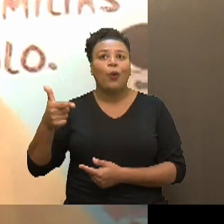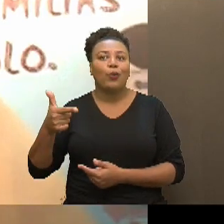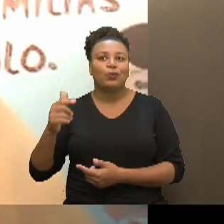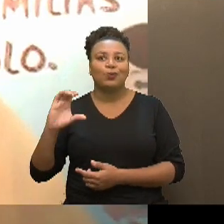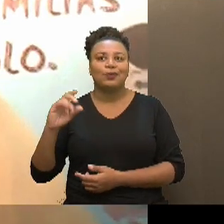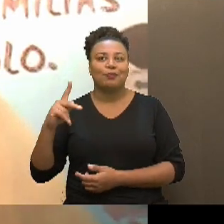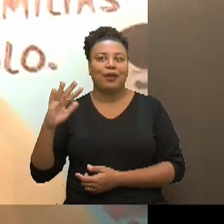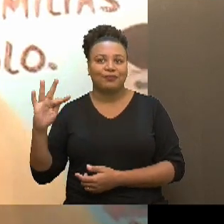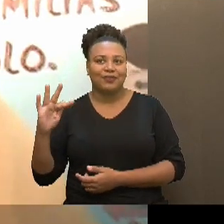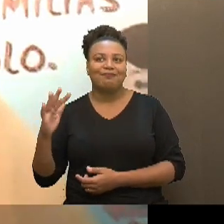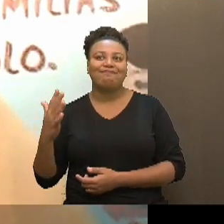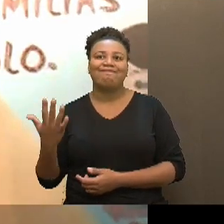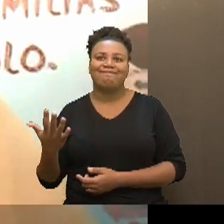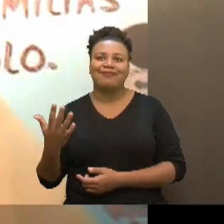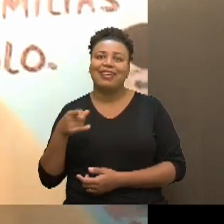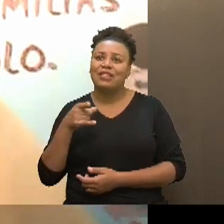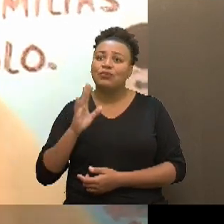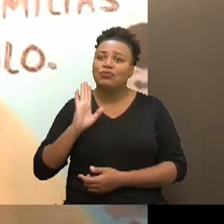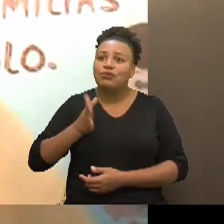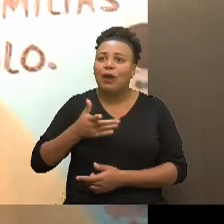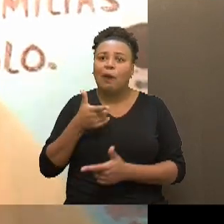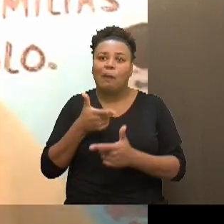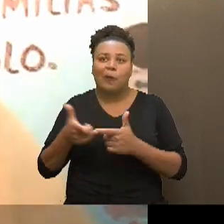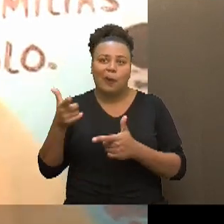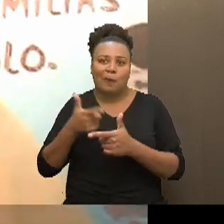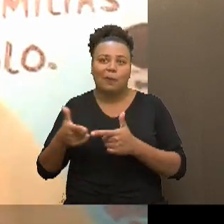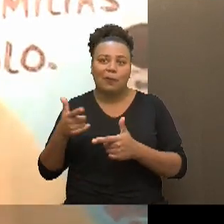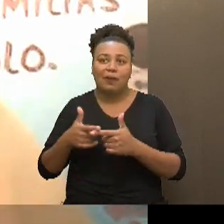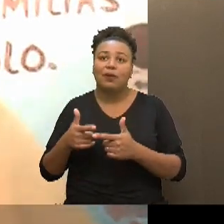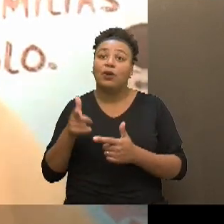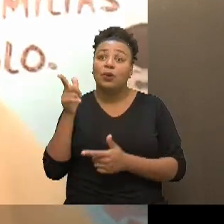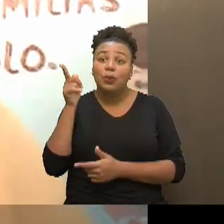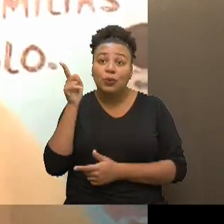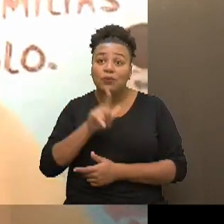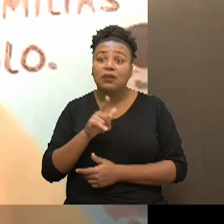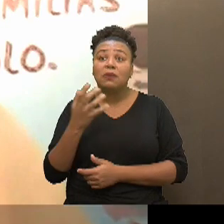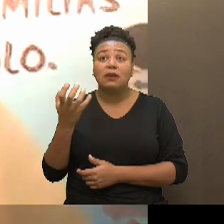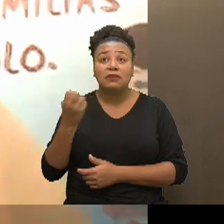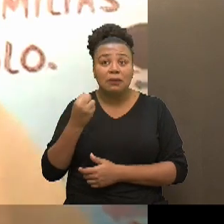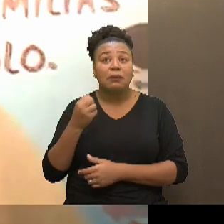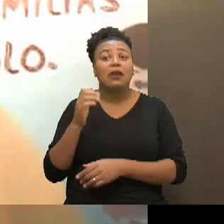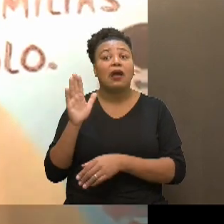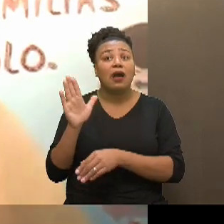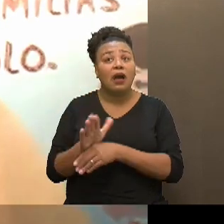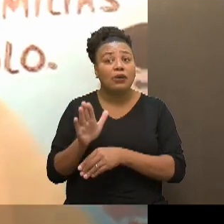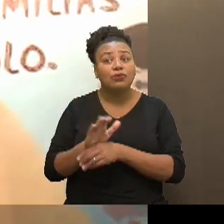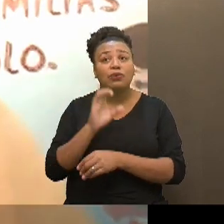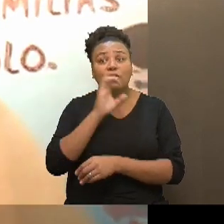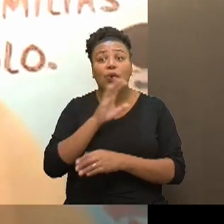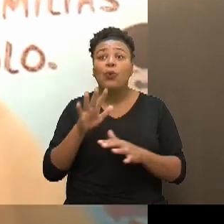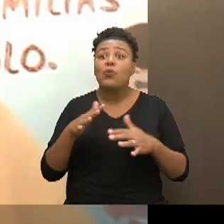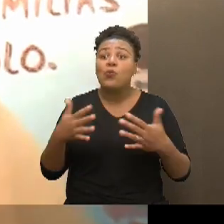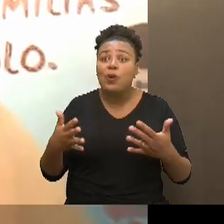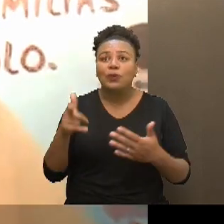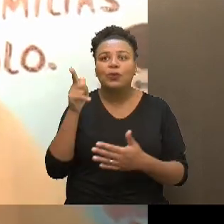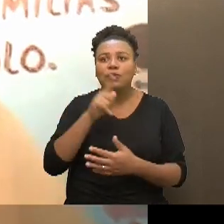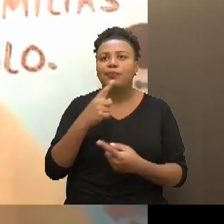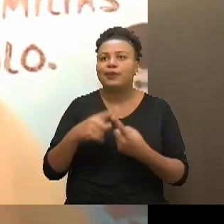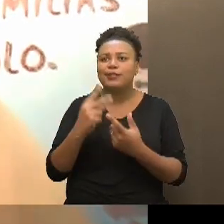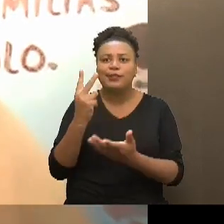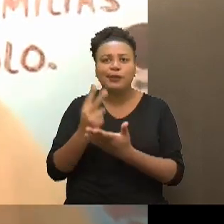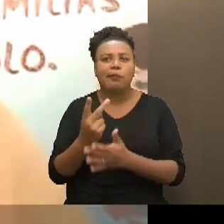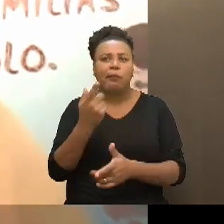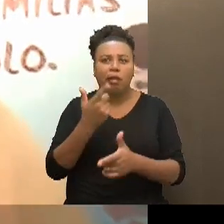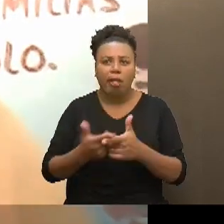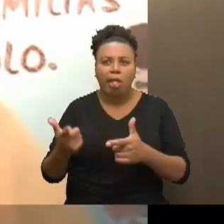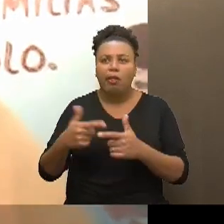outro CPF, né, então, esse já foi um dos problemas, né, elas conseguiram receber o auxílio emergencial, quando conseguiam, porque sempre dava